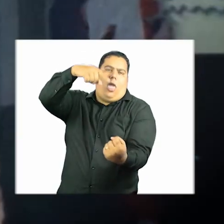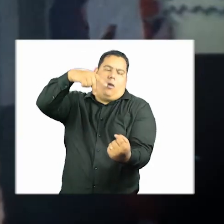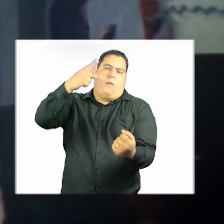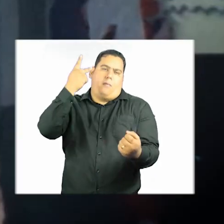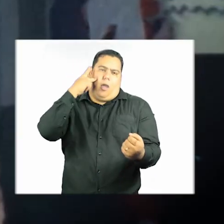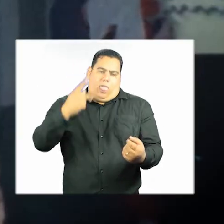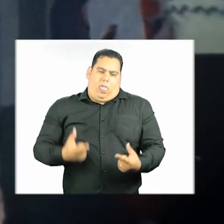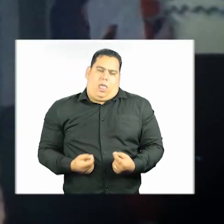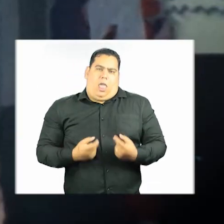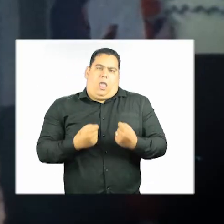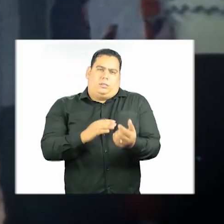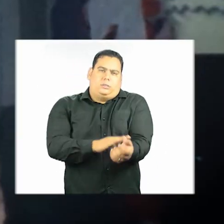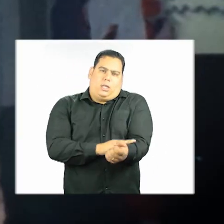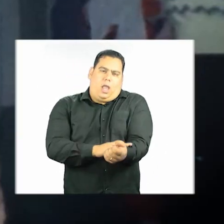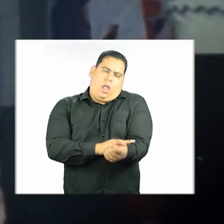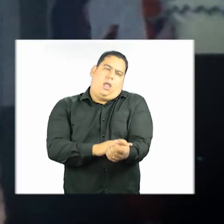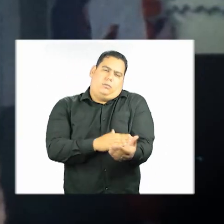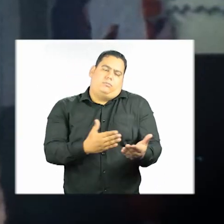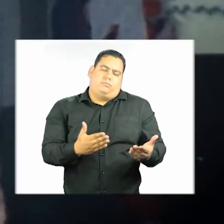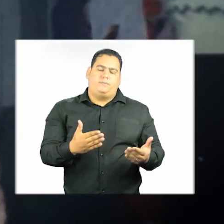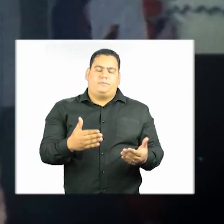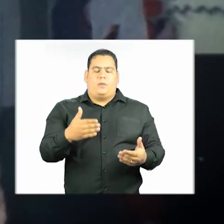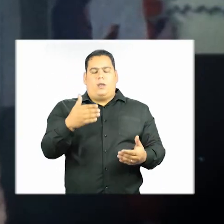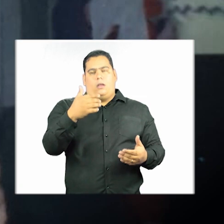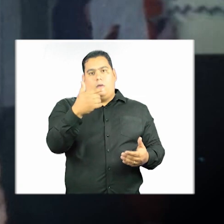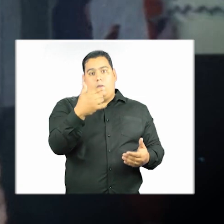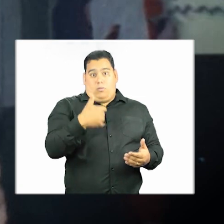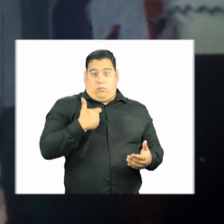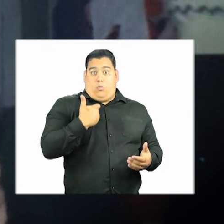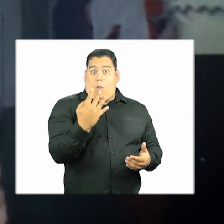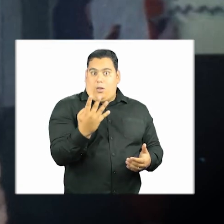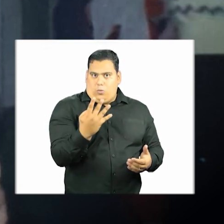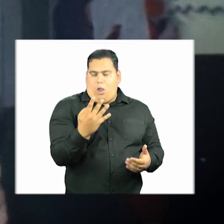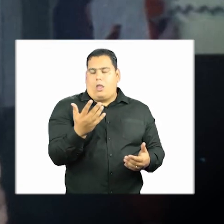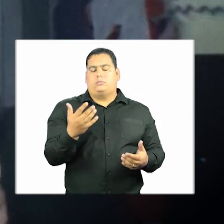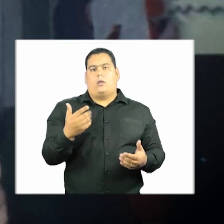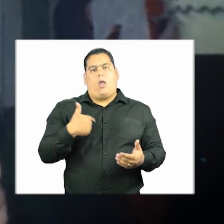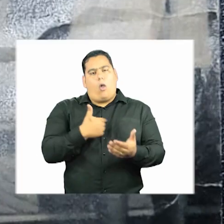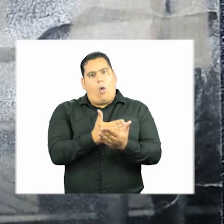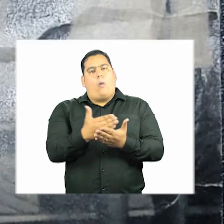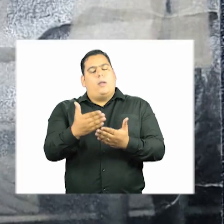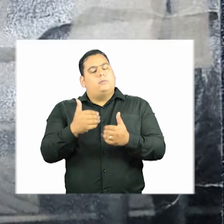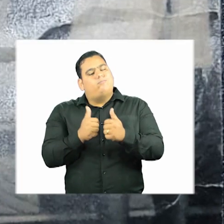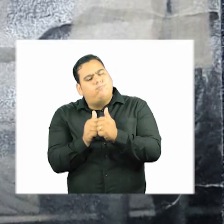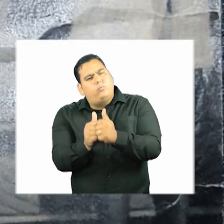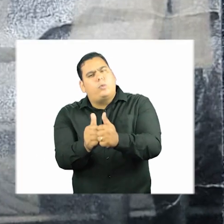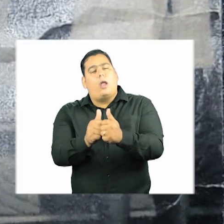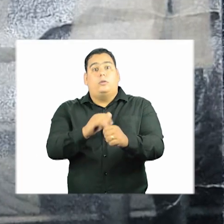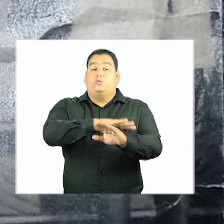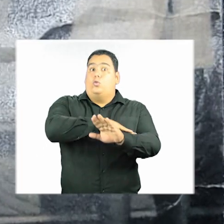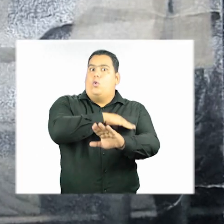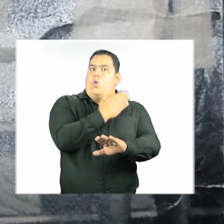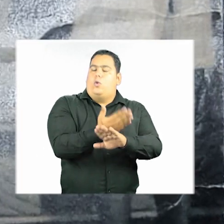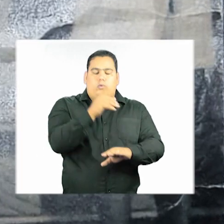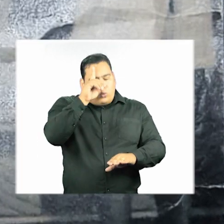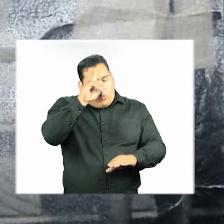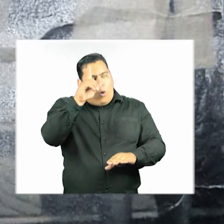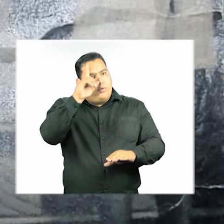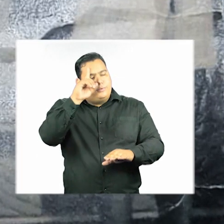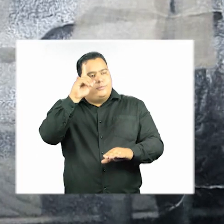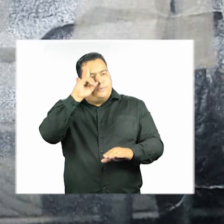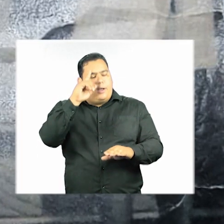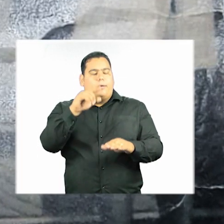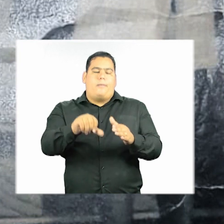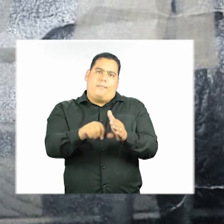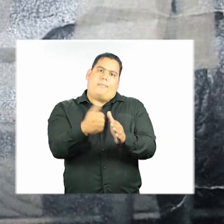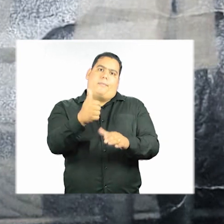quimioterapia da leucemia, que ela teve LLA com 4 anos, eu comecei a acompanhar ela dia e outurnamente, nos